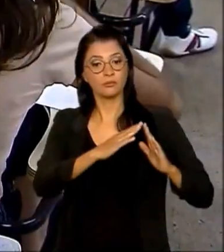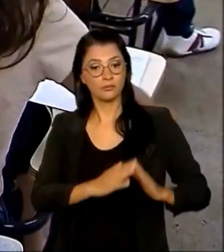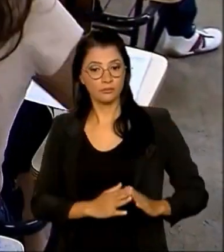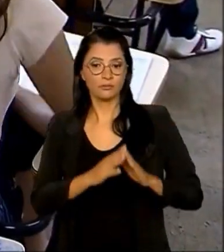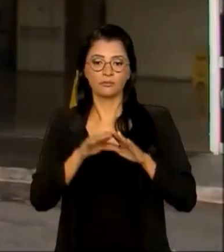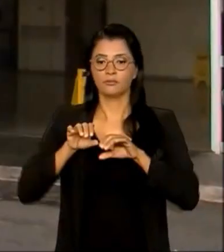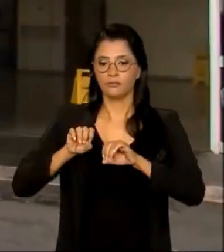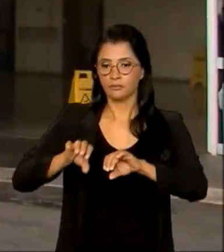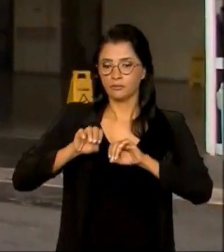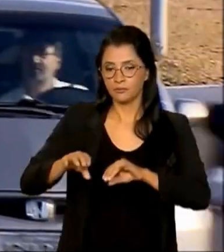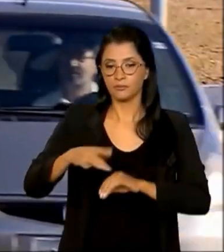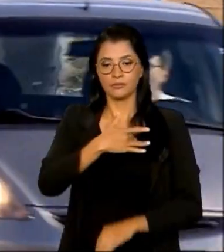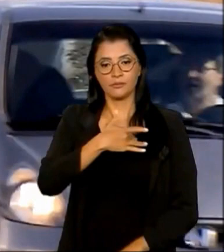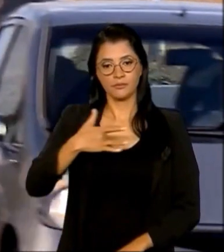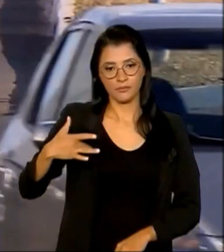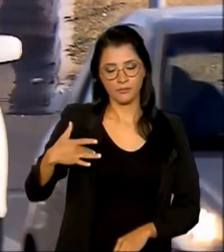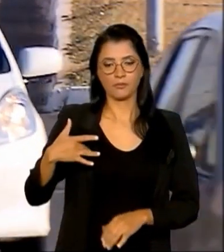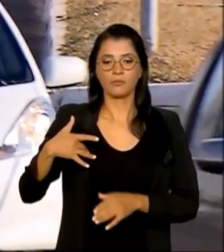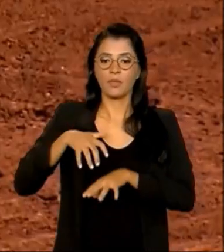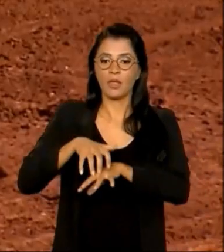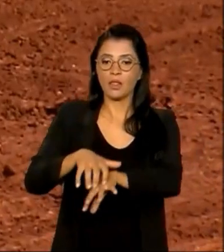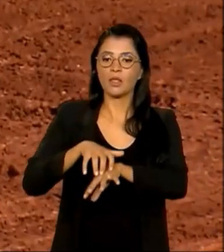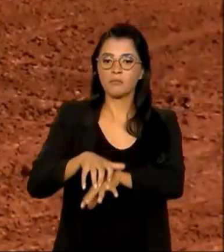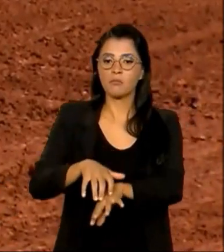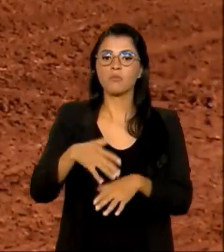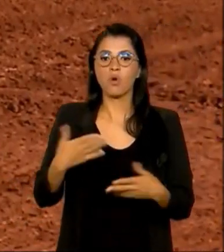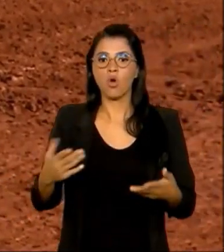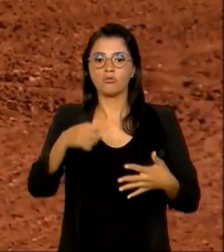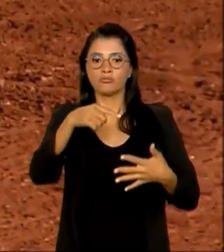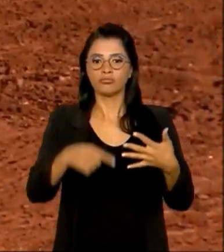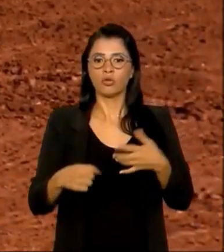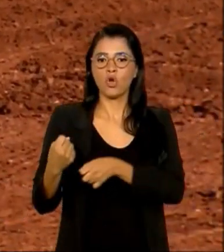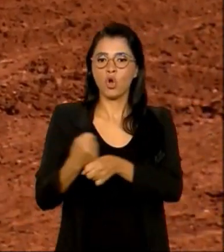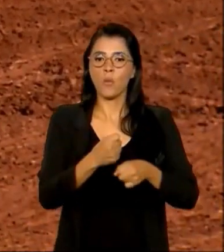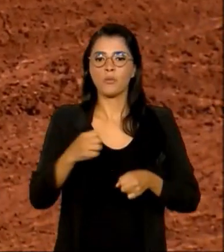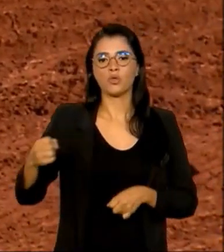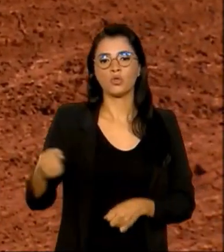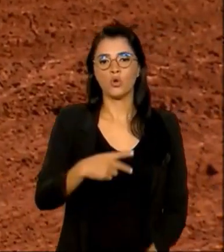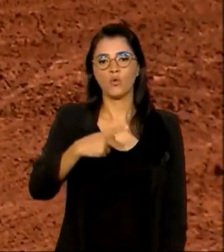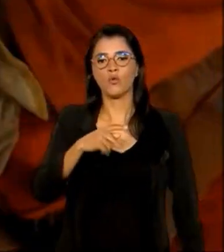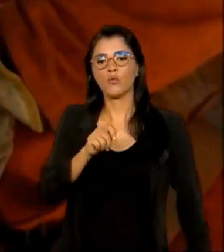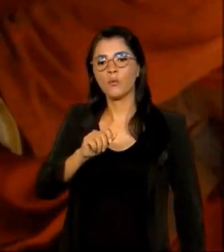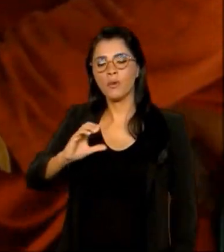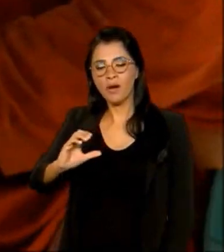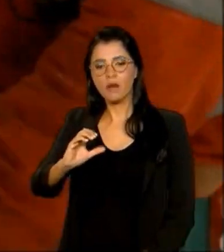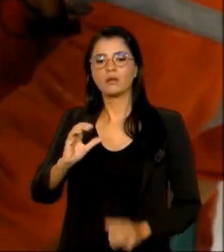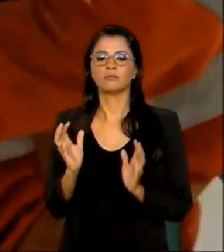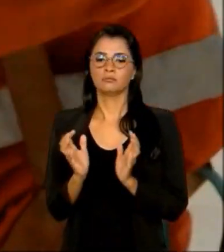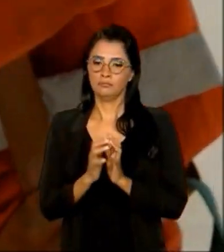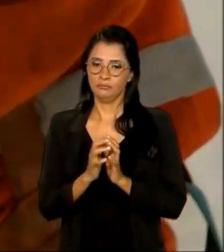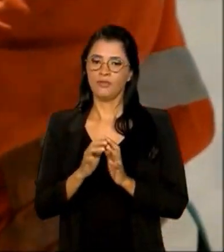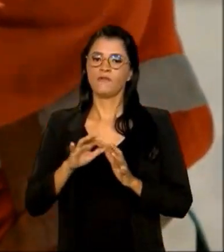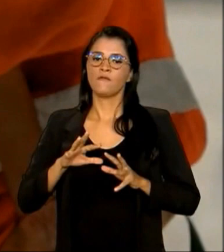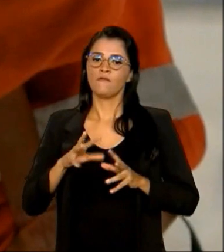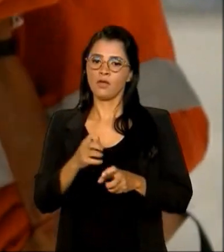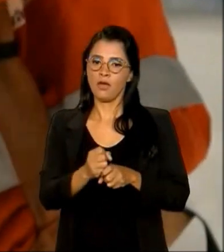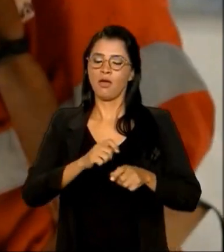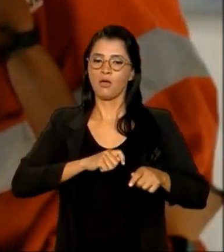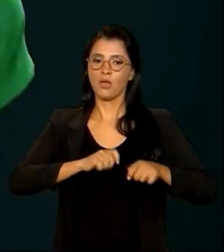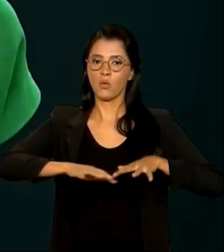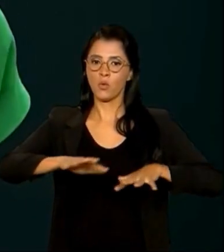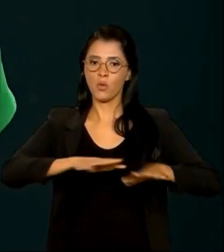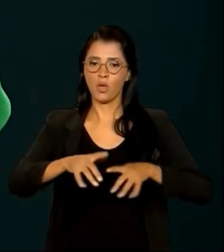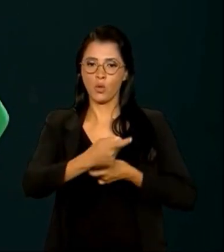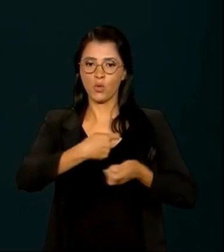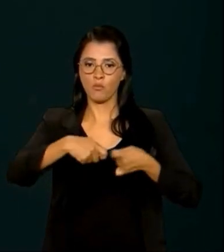Moradia, educação, saúde e transportes. O conjunto de obras do novo parque para Pernambuco deve movimentar a economia